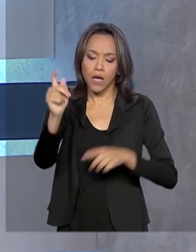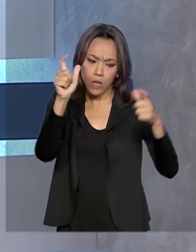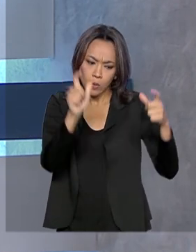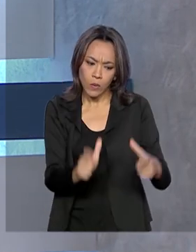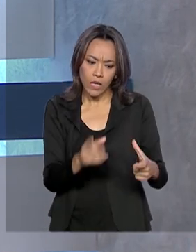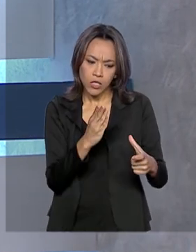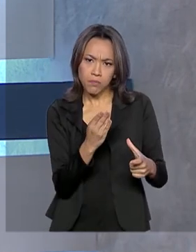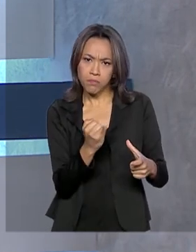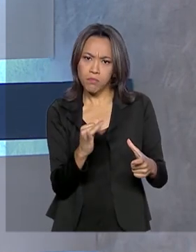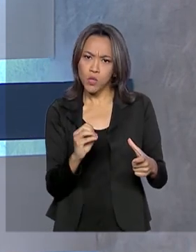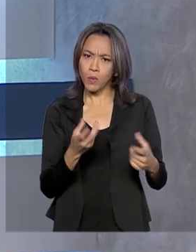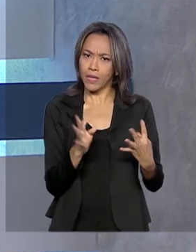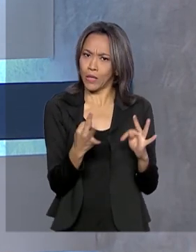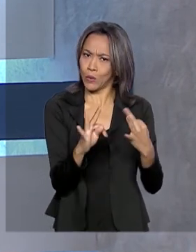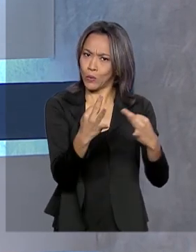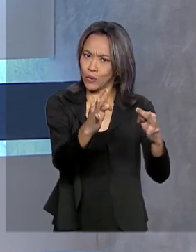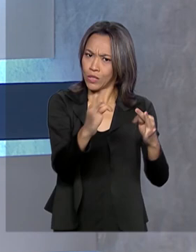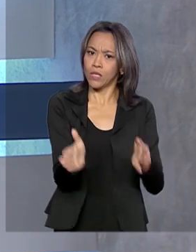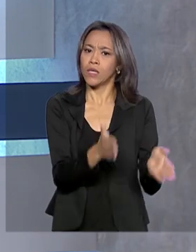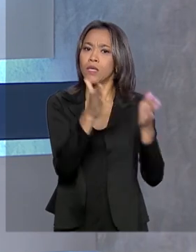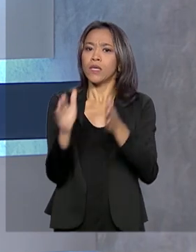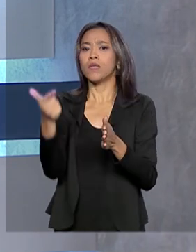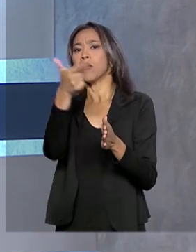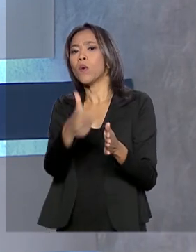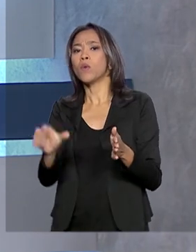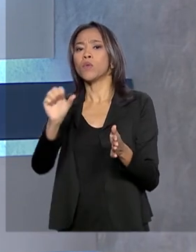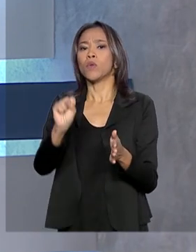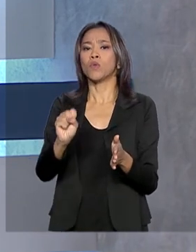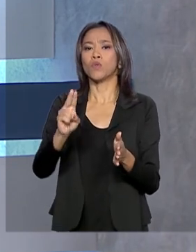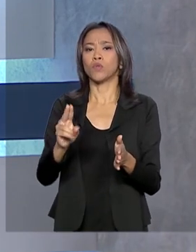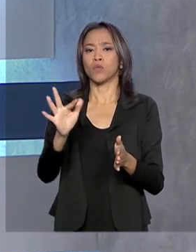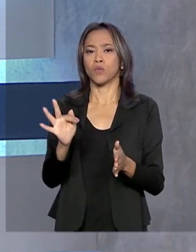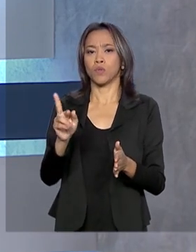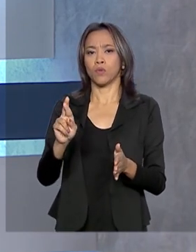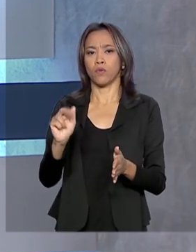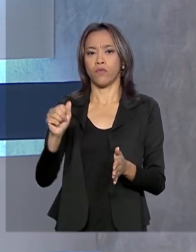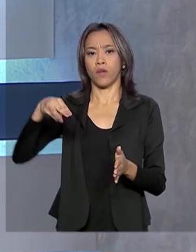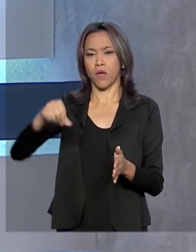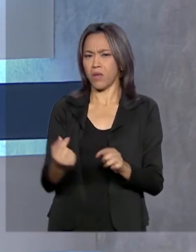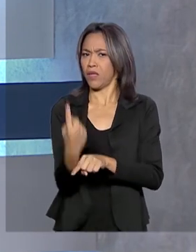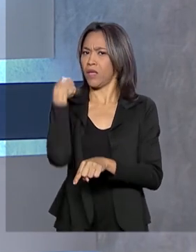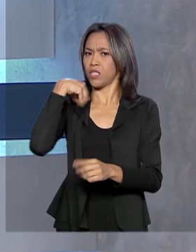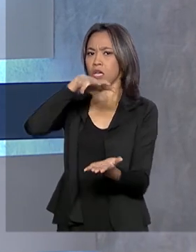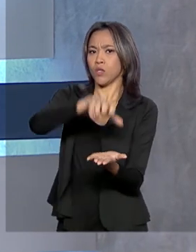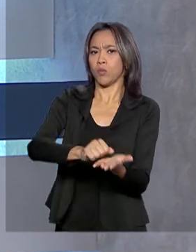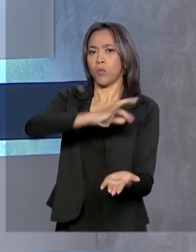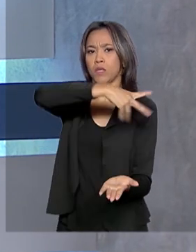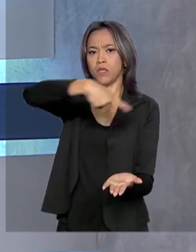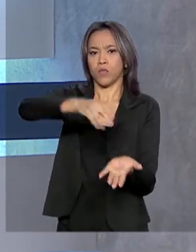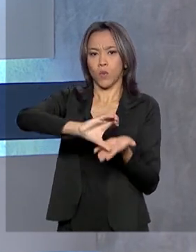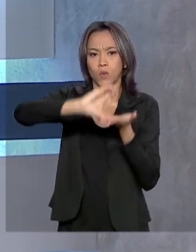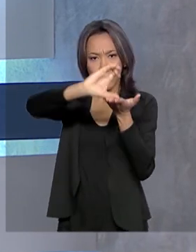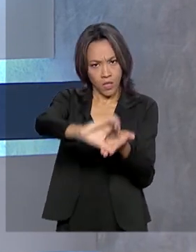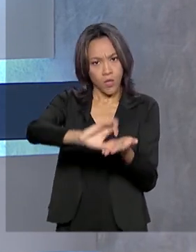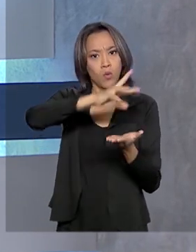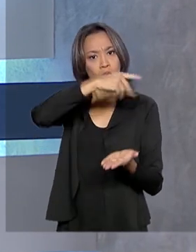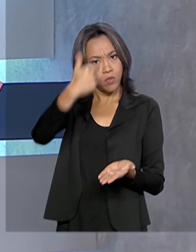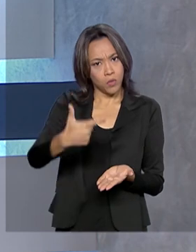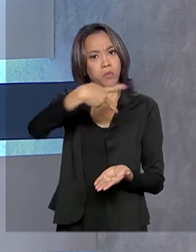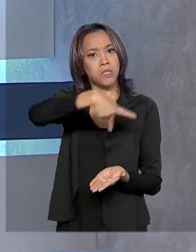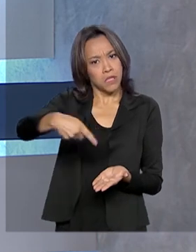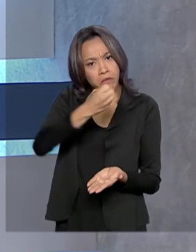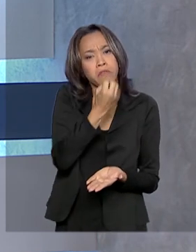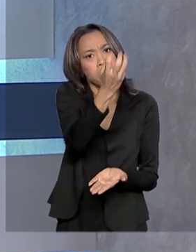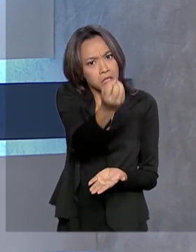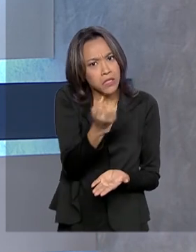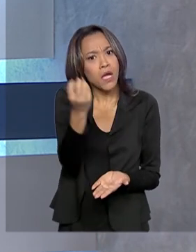Amazônia e também a SUFRAMA. Desde que assumiu o comando do Conselho da Amazônia, Mourão tem viajado para os estados da região. Na